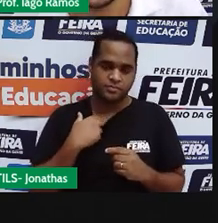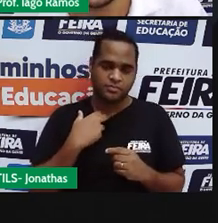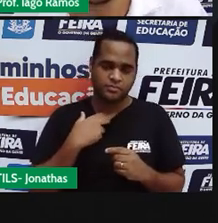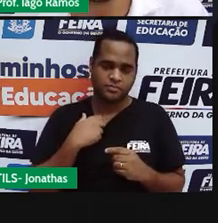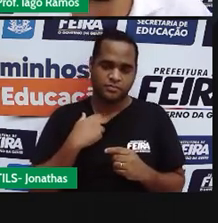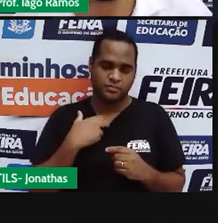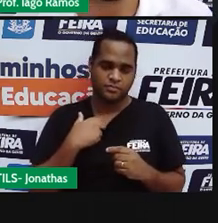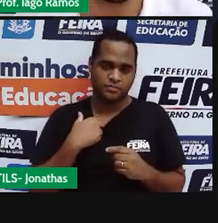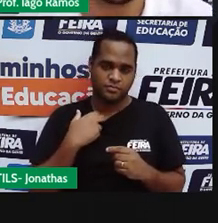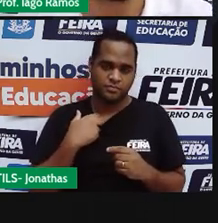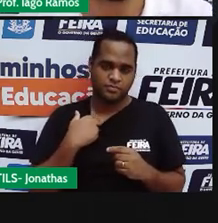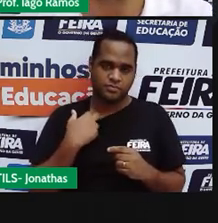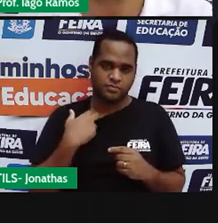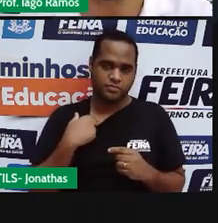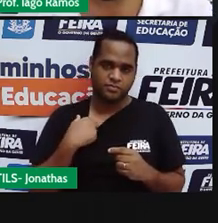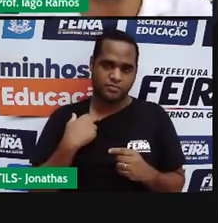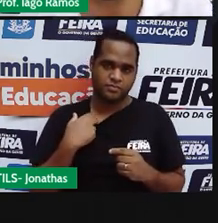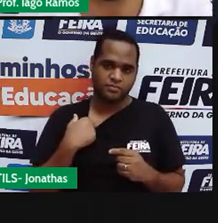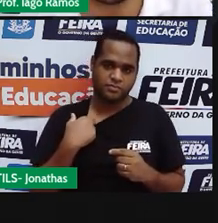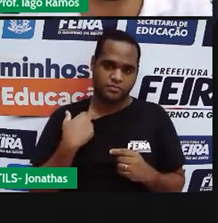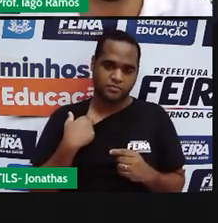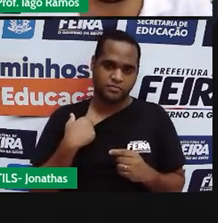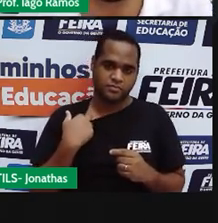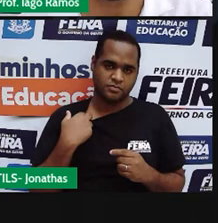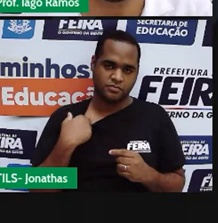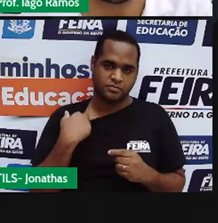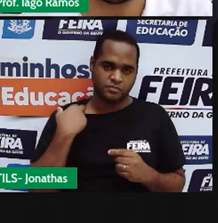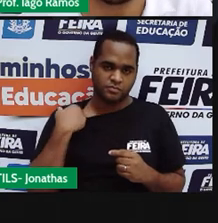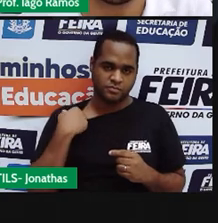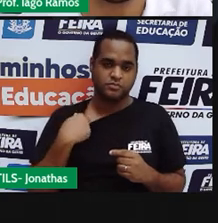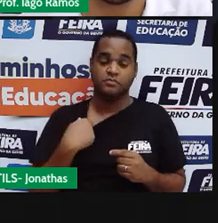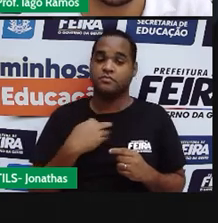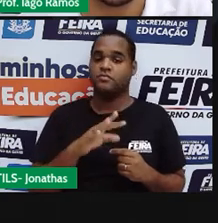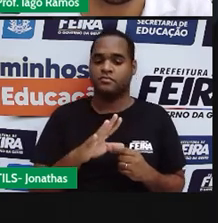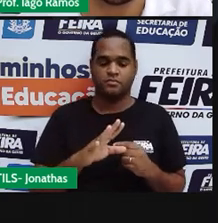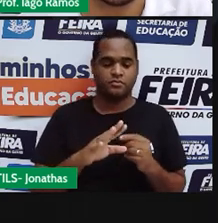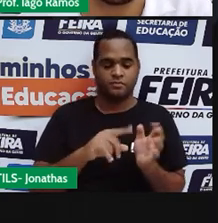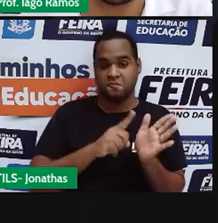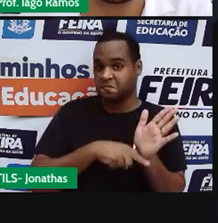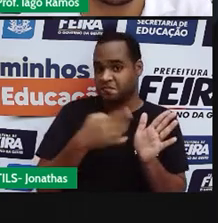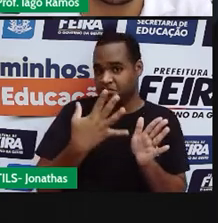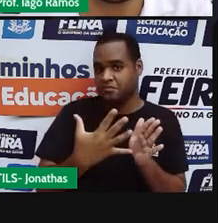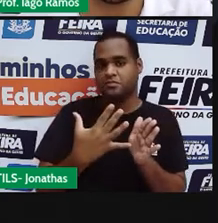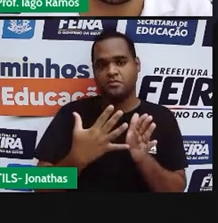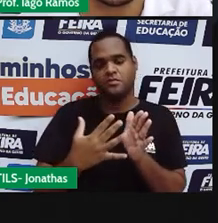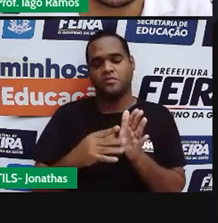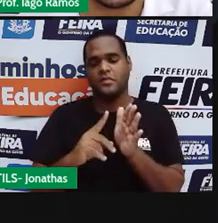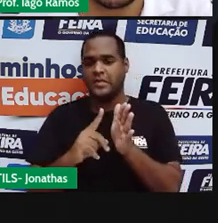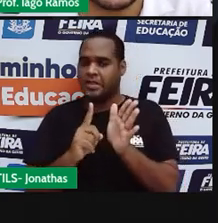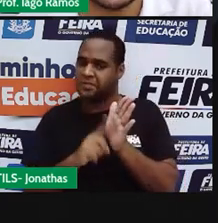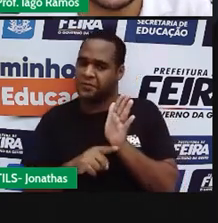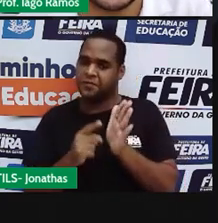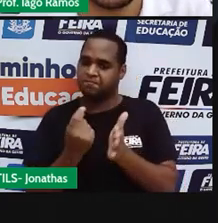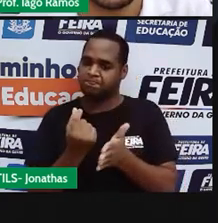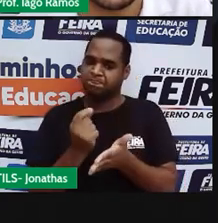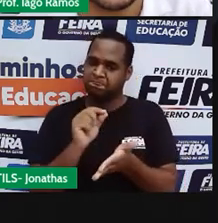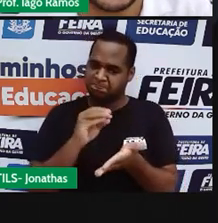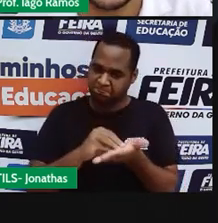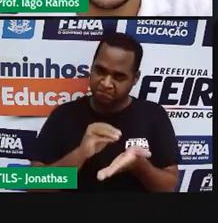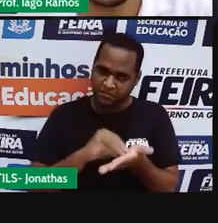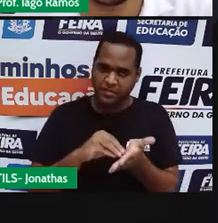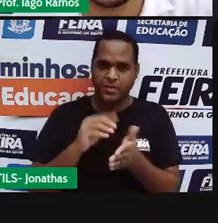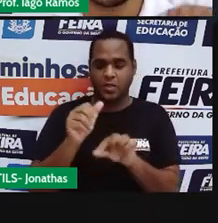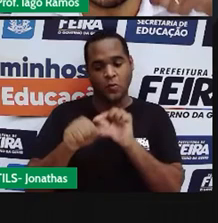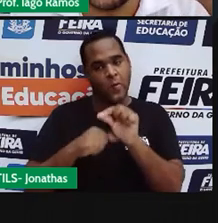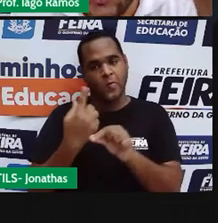Que a gente pode até pensar assim, menos 4, menos, tá devendo. Tô devendo 4, mas tenho 1.